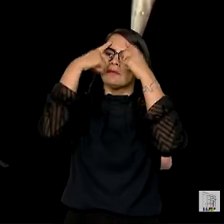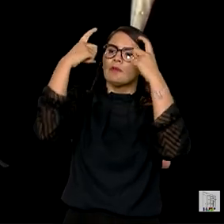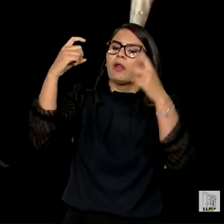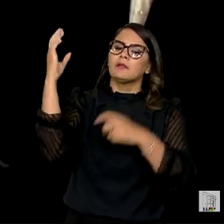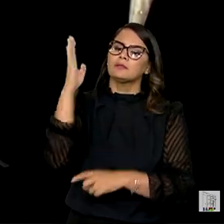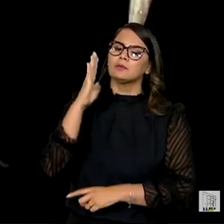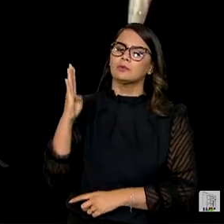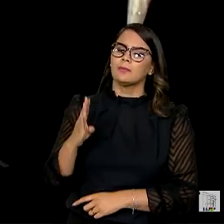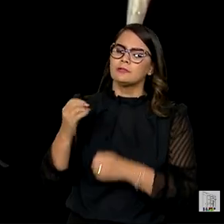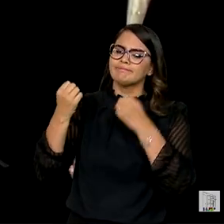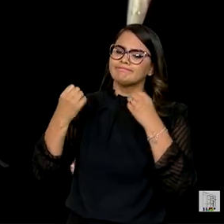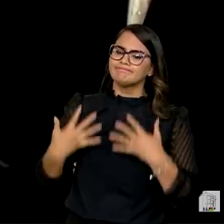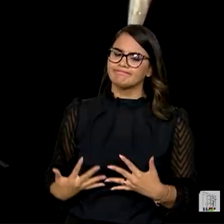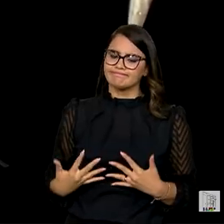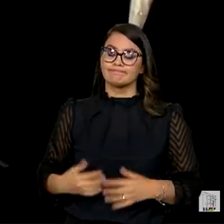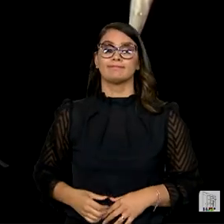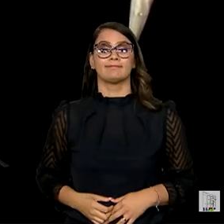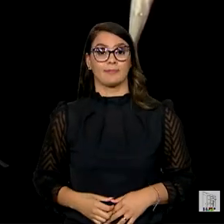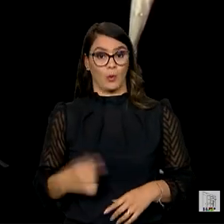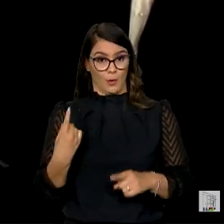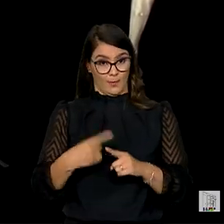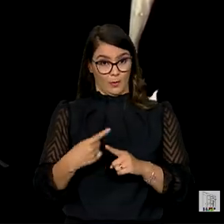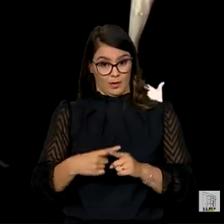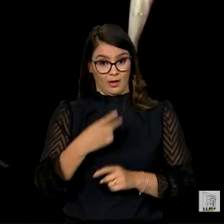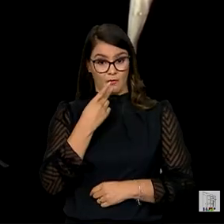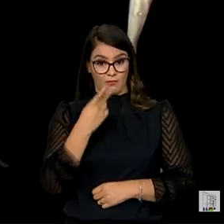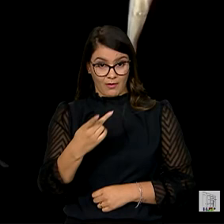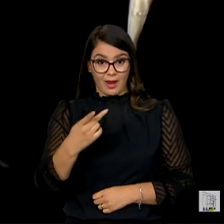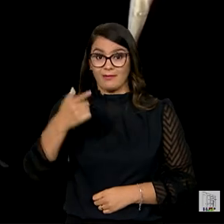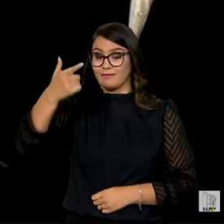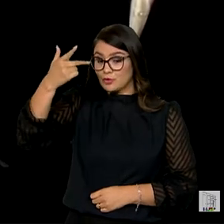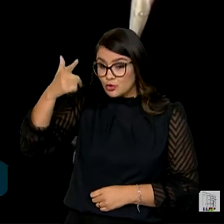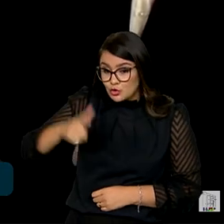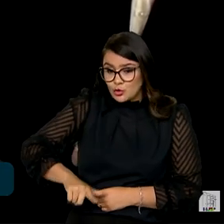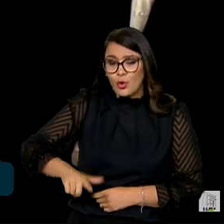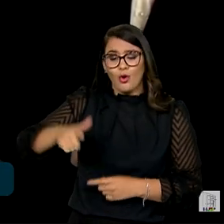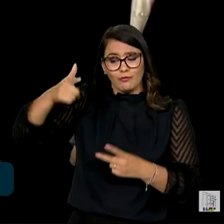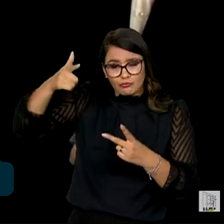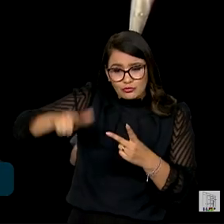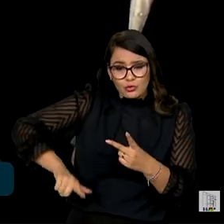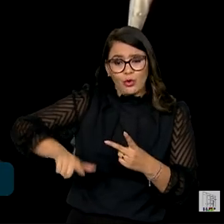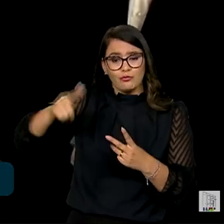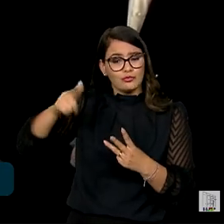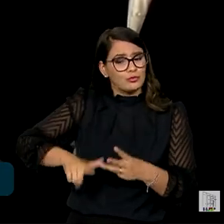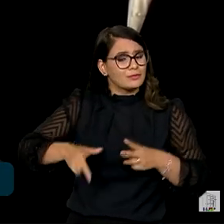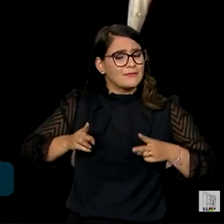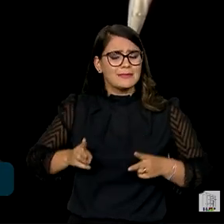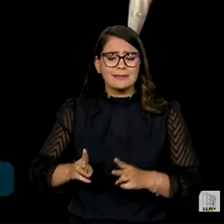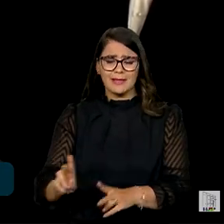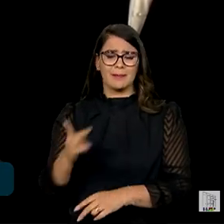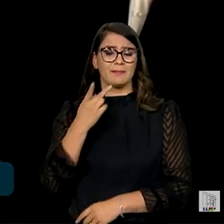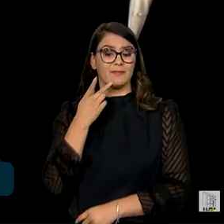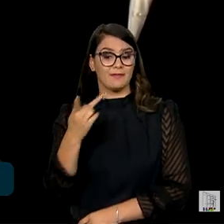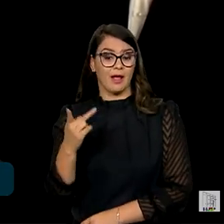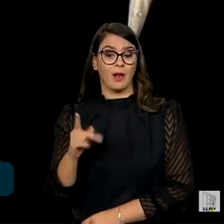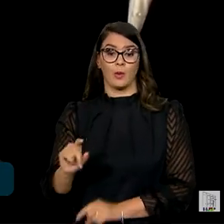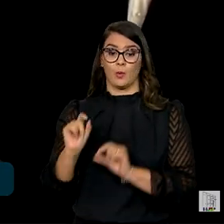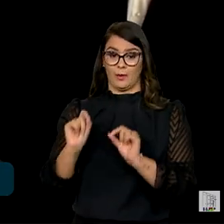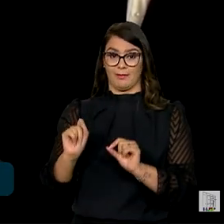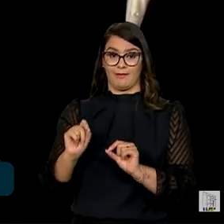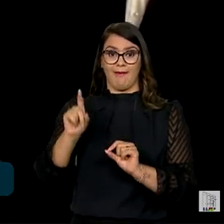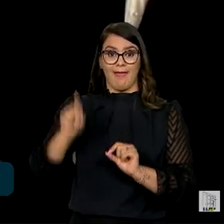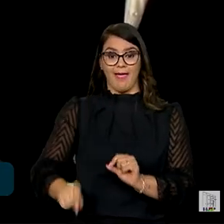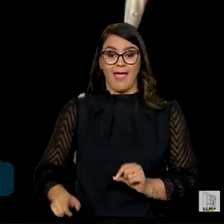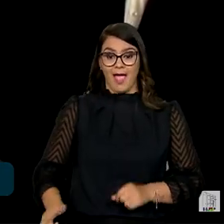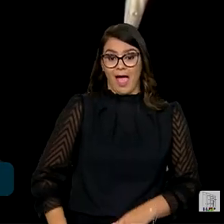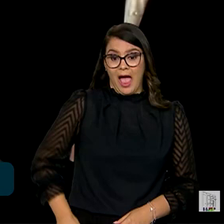Brasil. E uma dessas causas, eu disse e reafirmo o sublinho e direi sempre, foi o